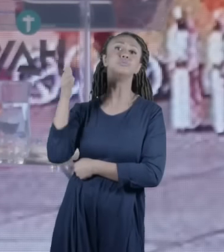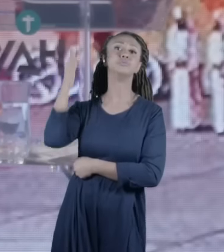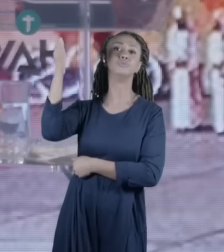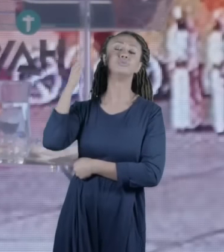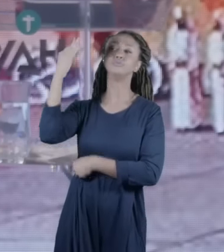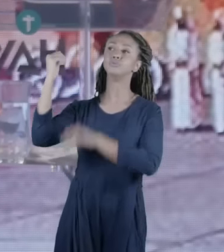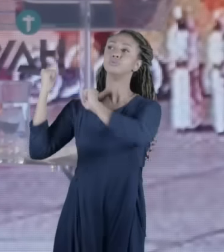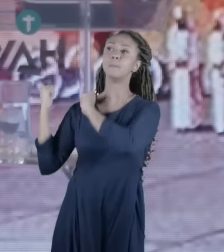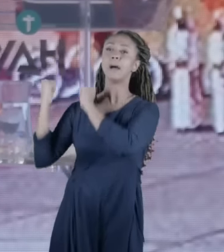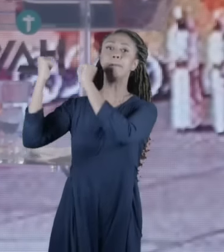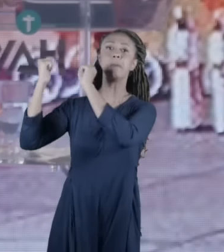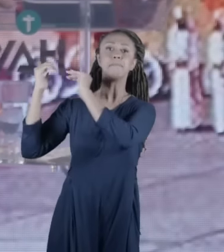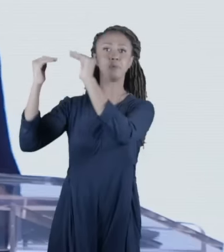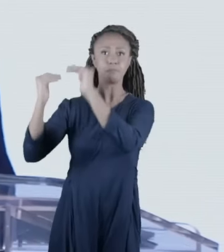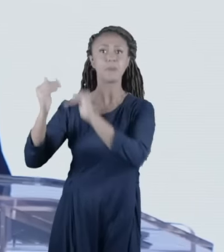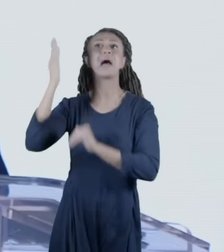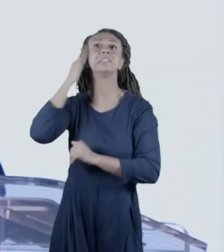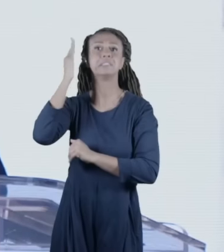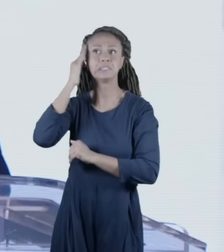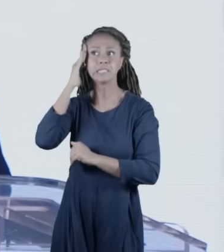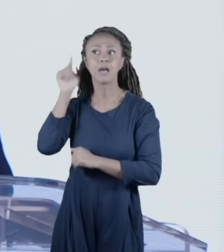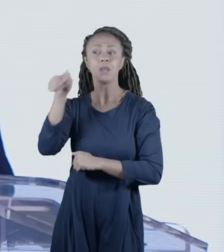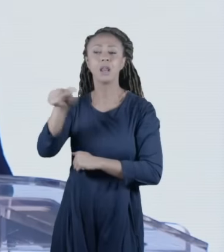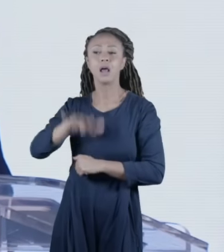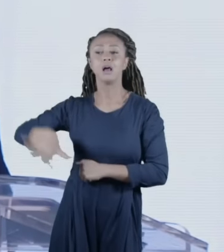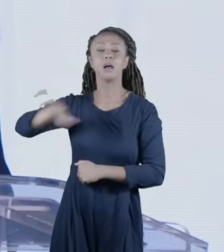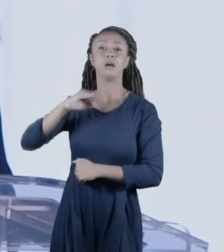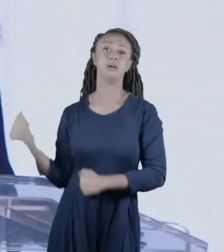continua vendo a importância do local